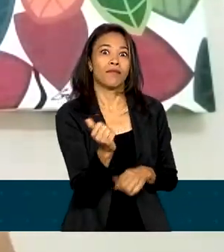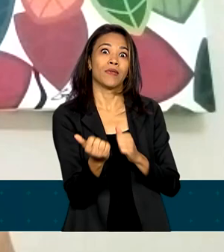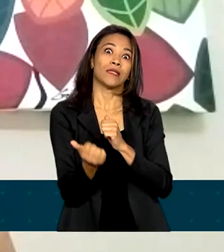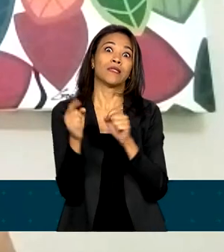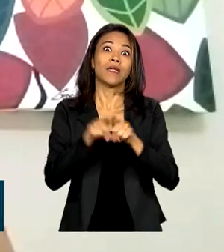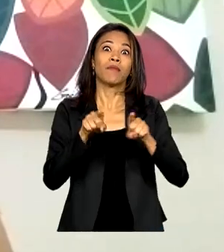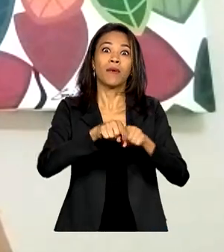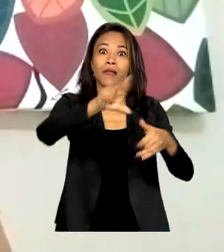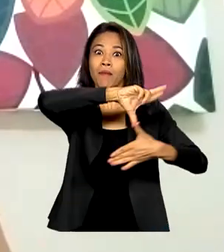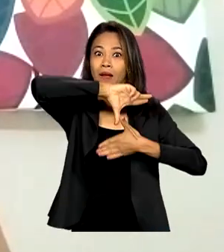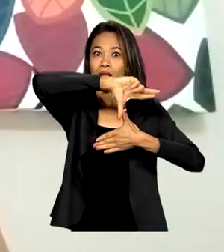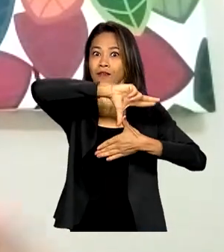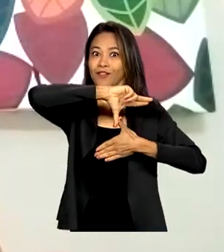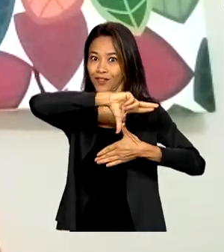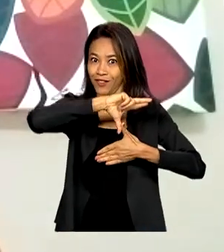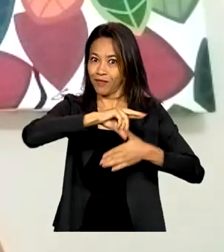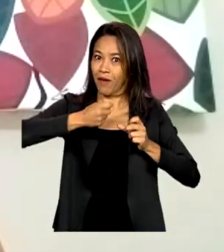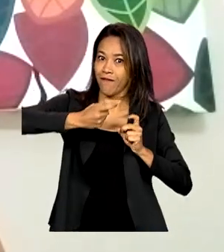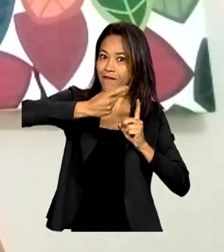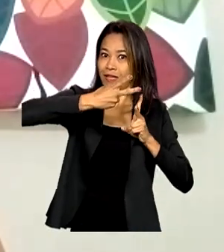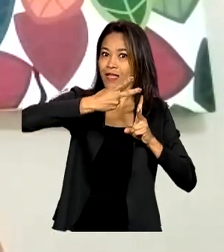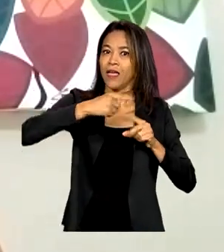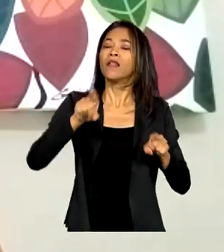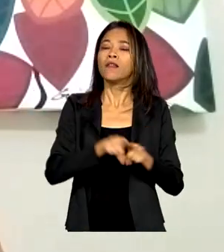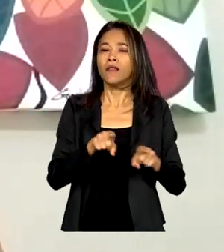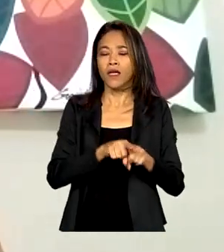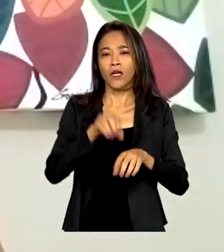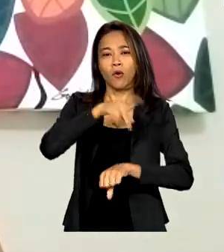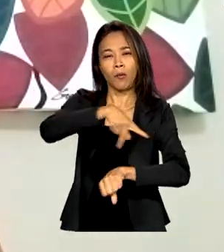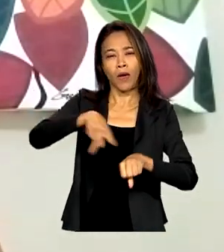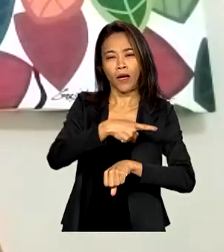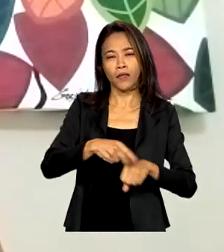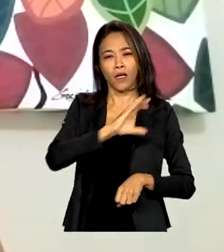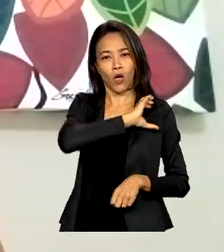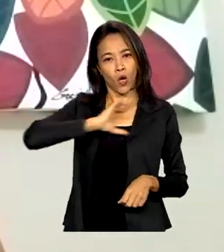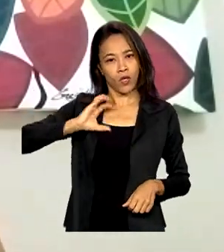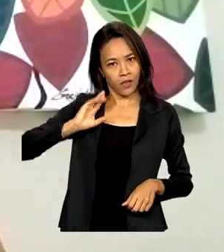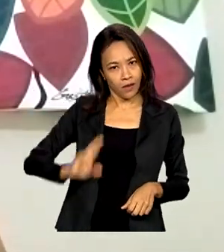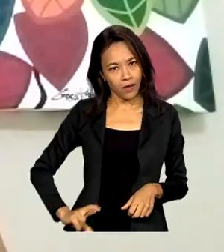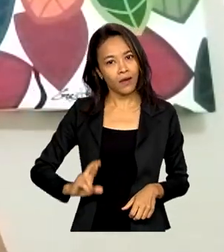América Latina, né? Tem a Costa Rica aí que vem com umas coisas muito legais também. E... E...